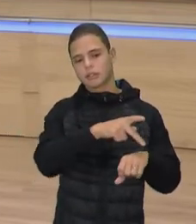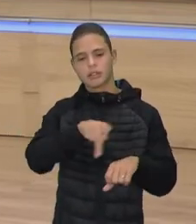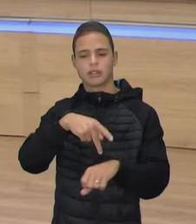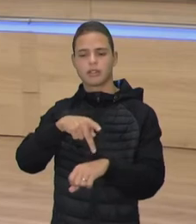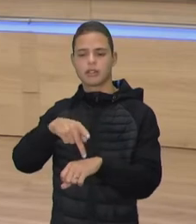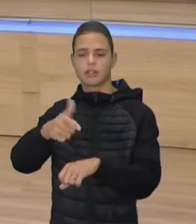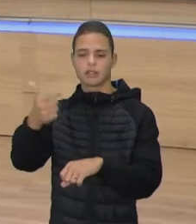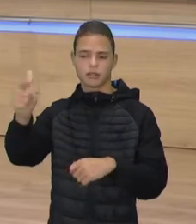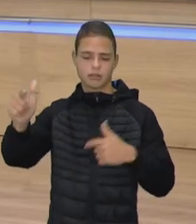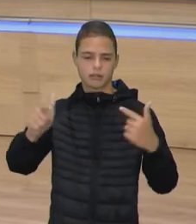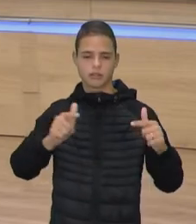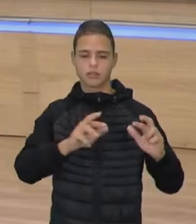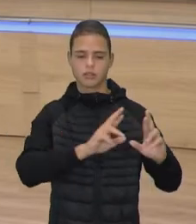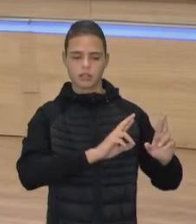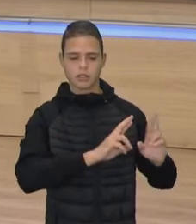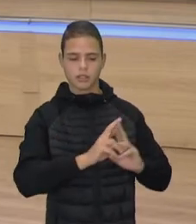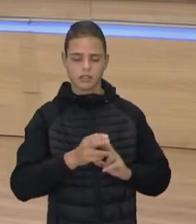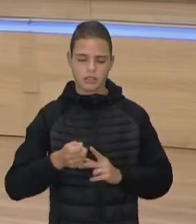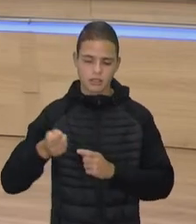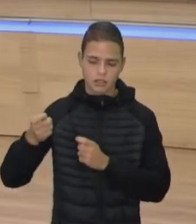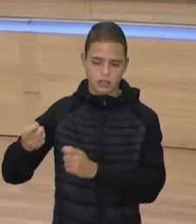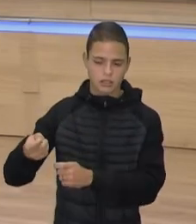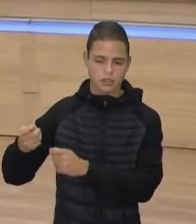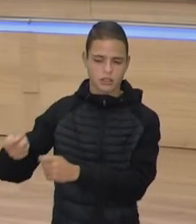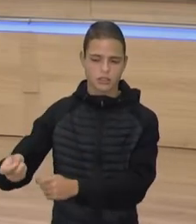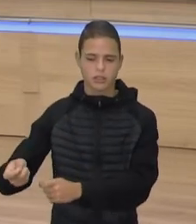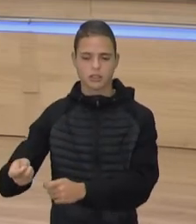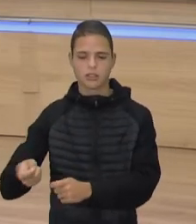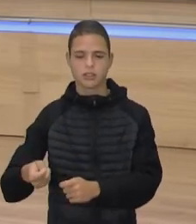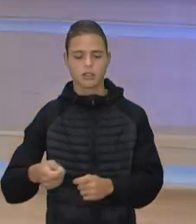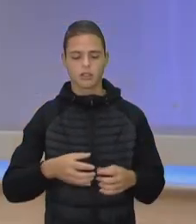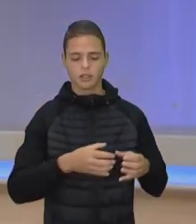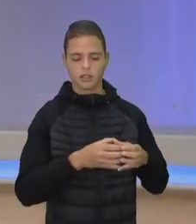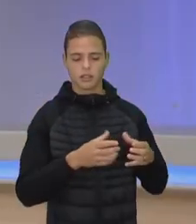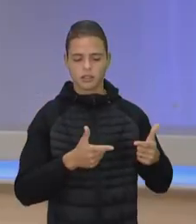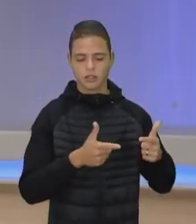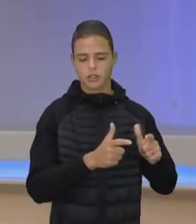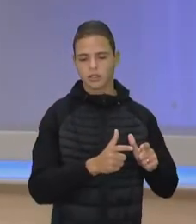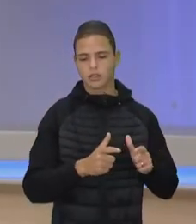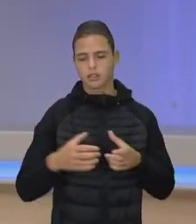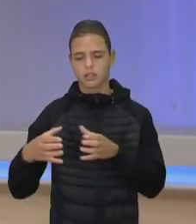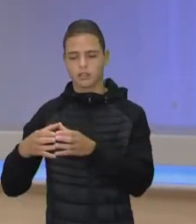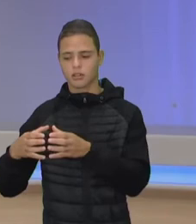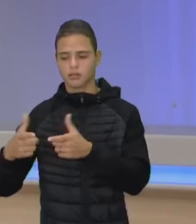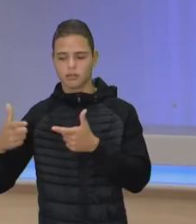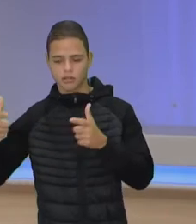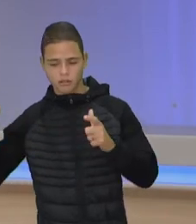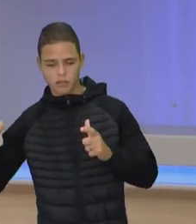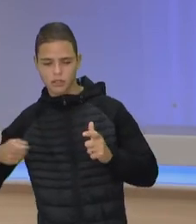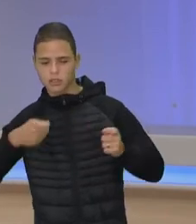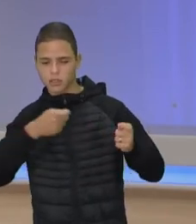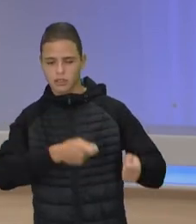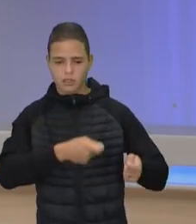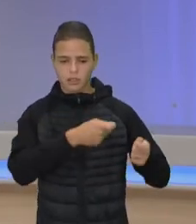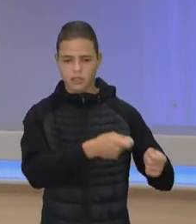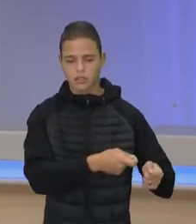Essa relação de exploração entre colônia e metrópole, o fenômeno do